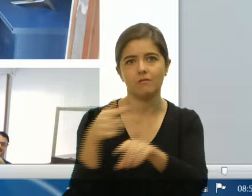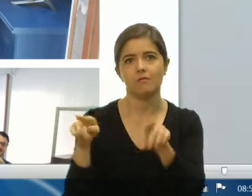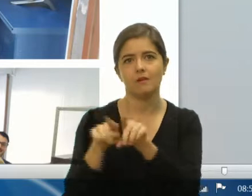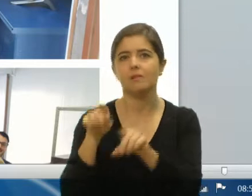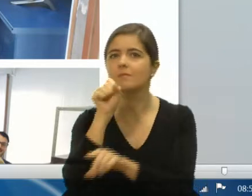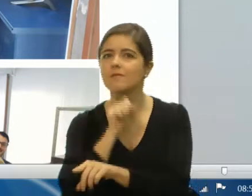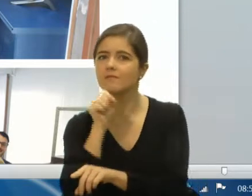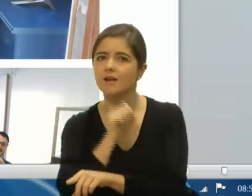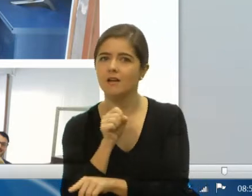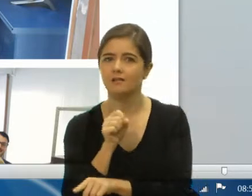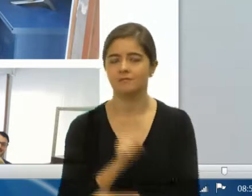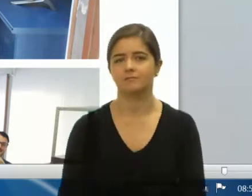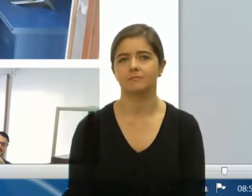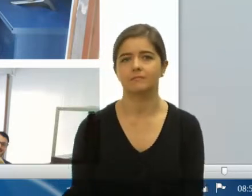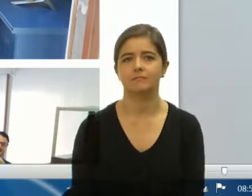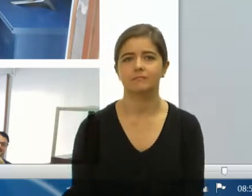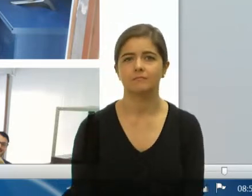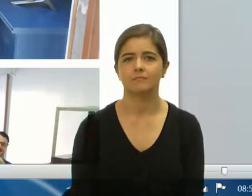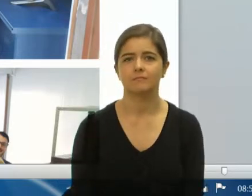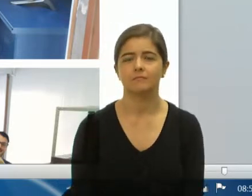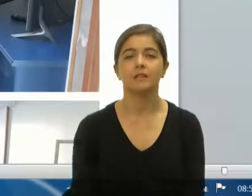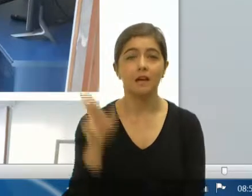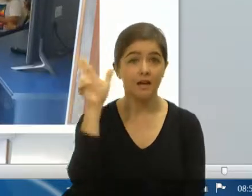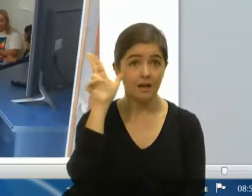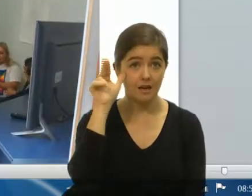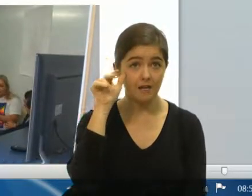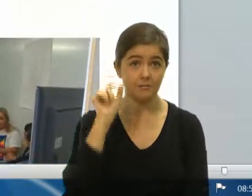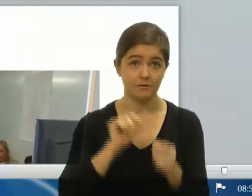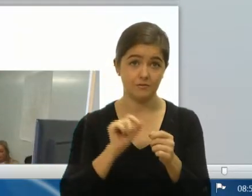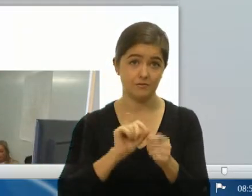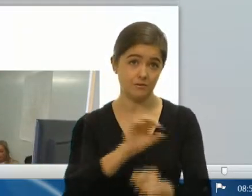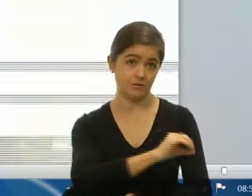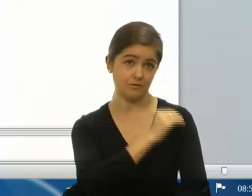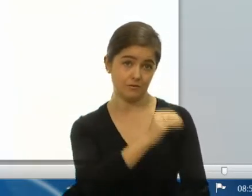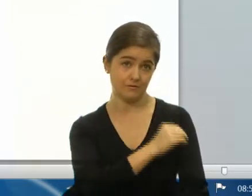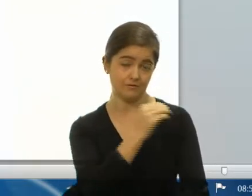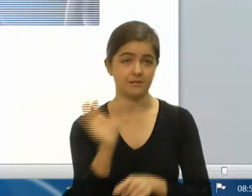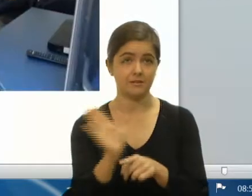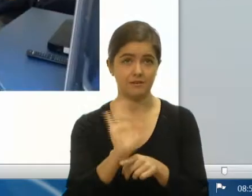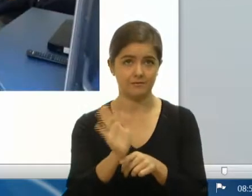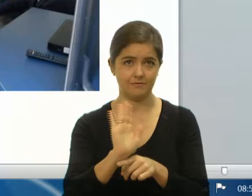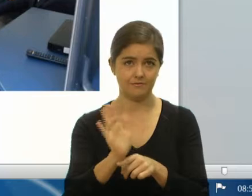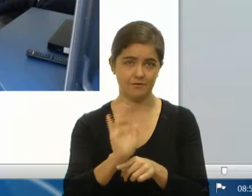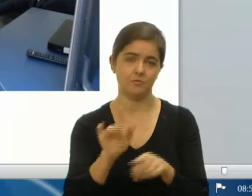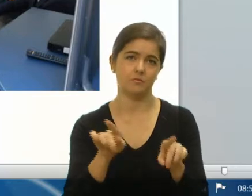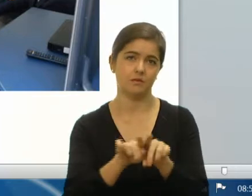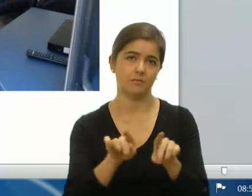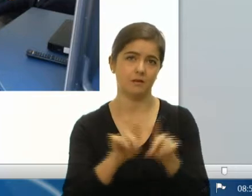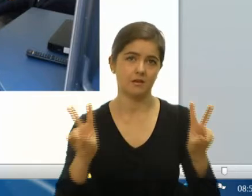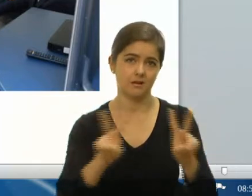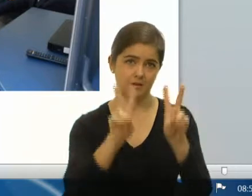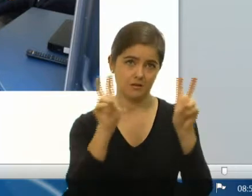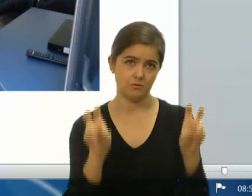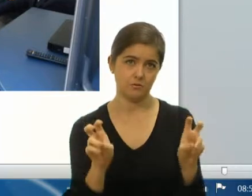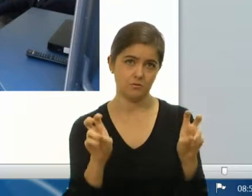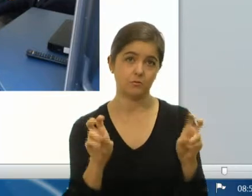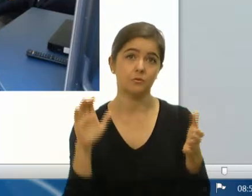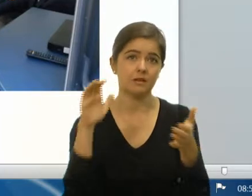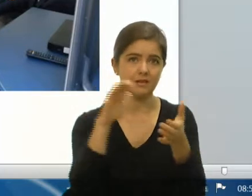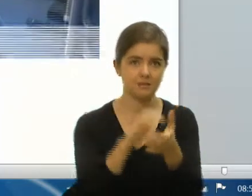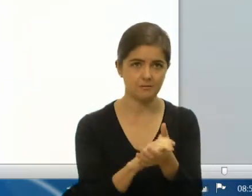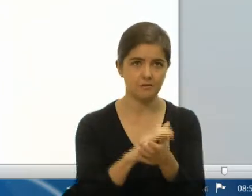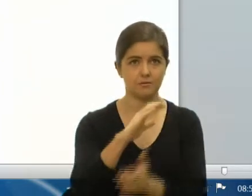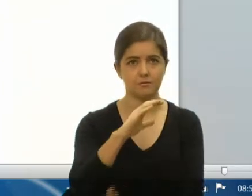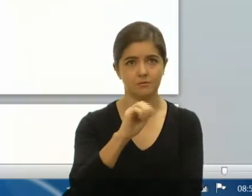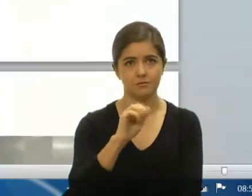Em abril, realizamos uma oficina com o tema Casamento Civil, com o tema Filme e o Casamento do Catarina,